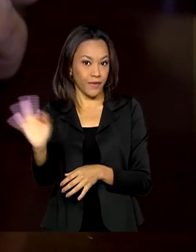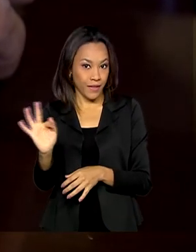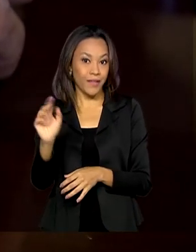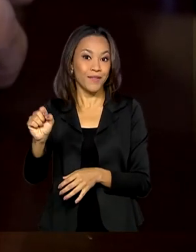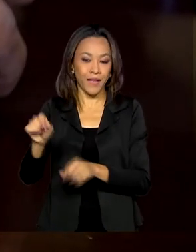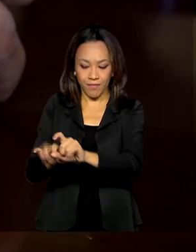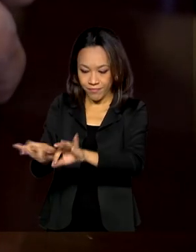digital.